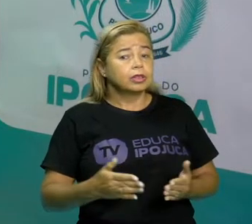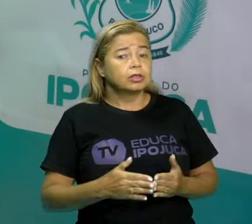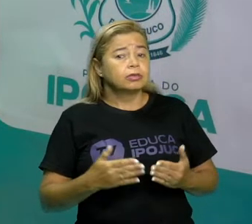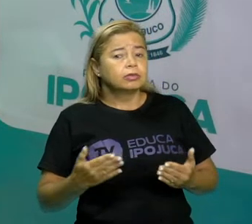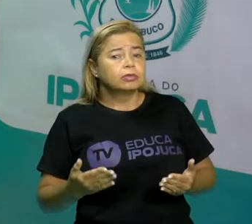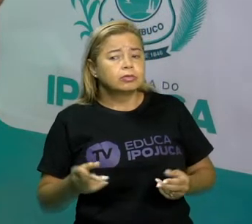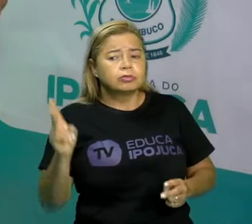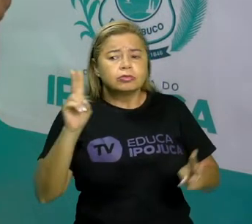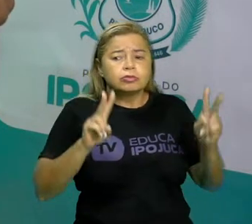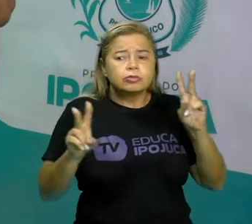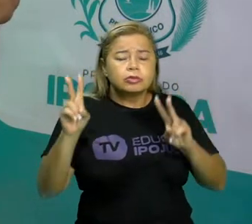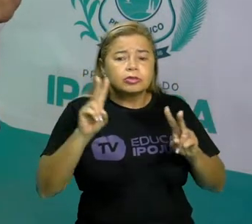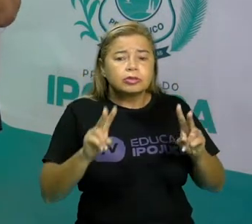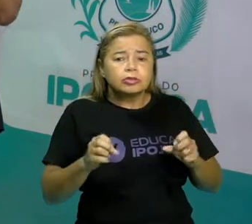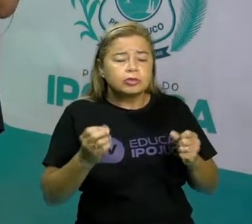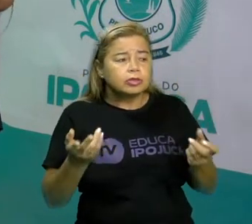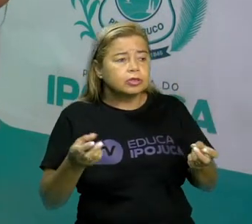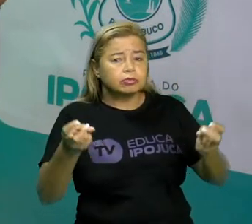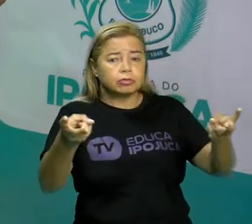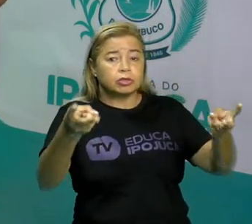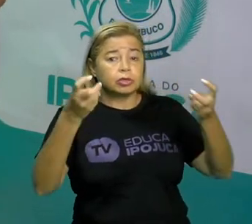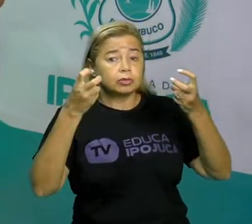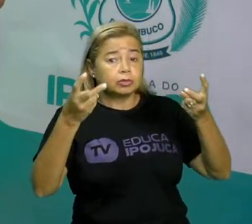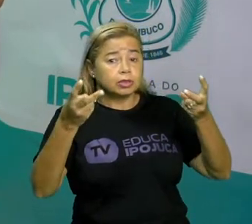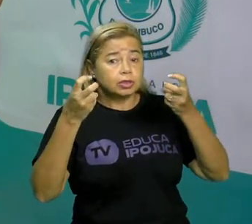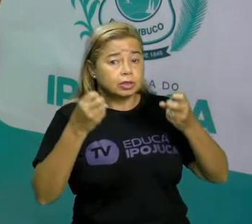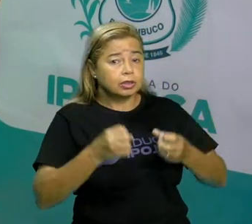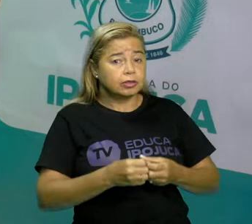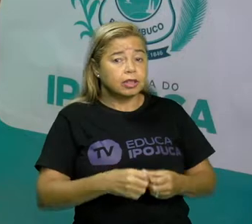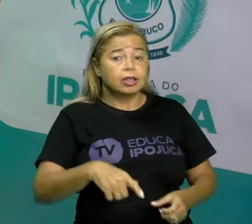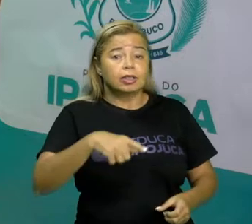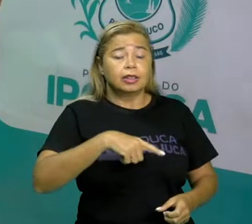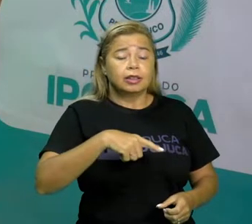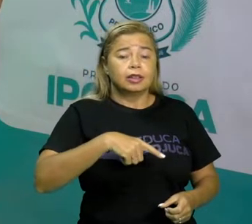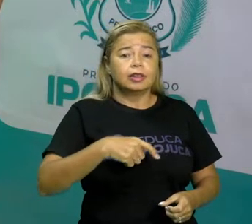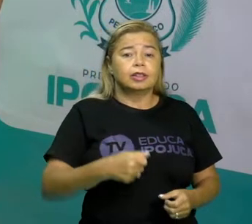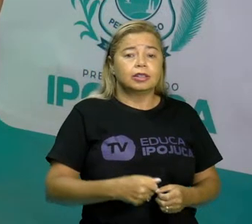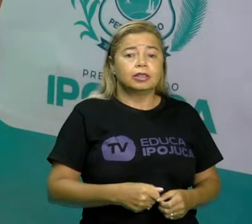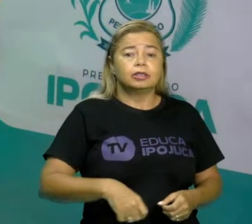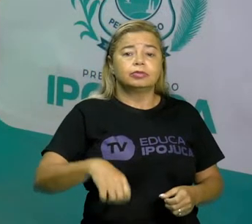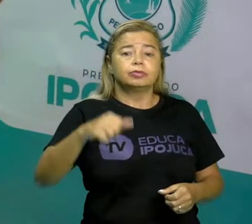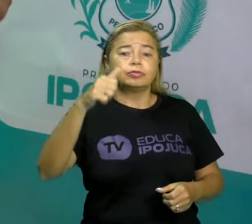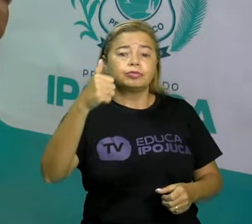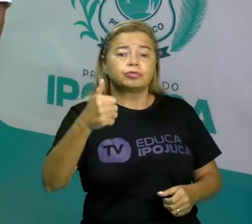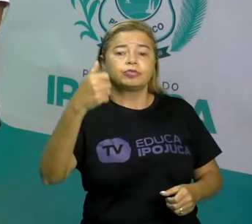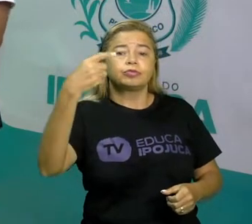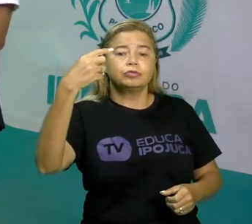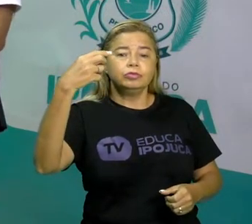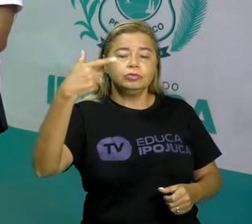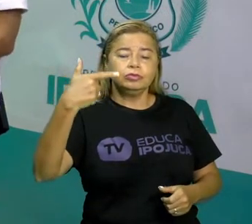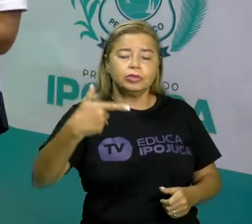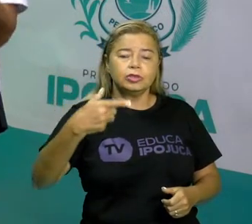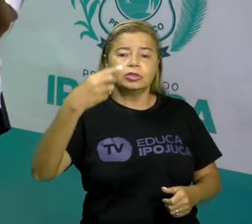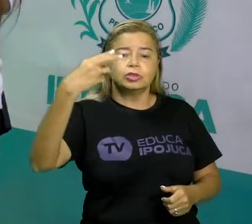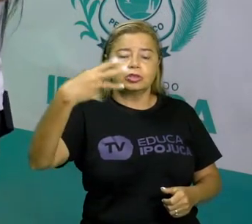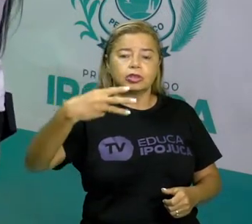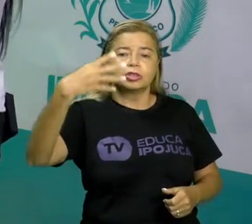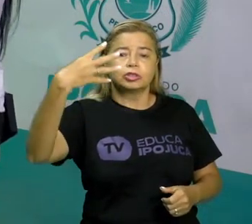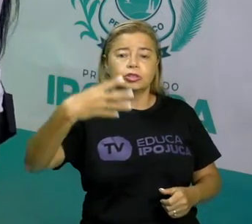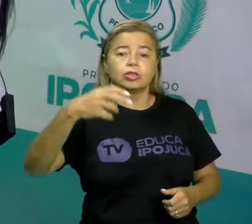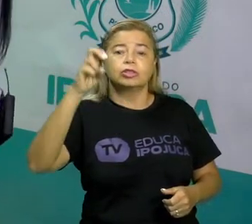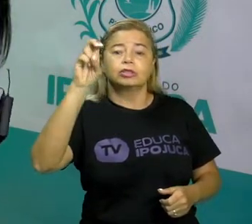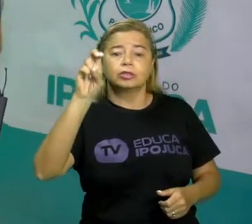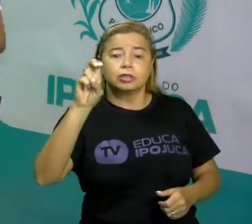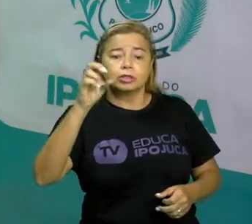noventa e cinco, nós observamos que nós temos uma, duas, três, quatro, cinco ordens. Vamos